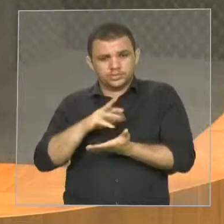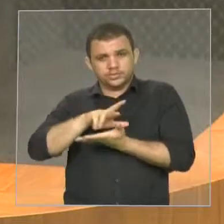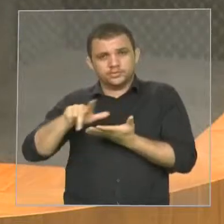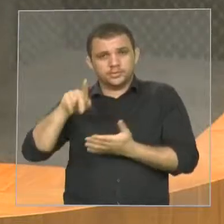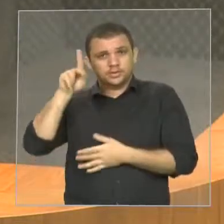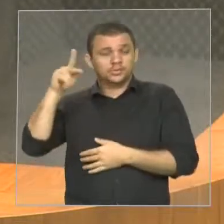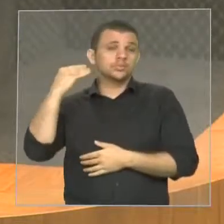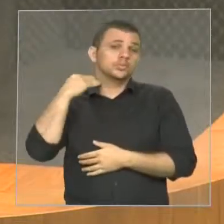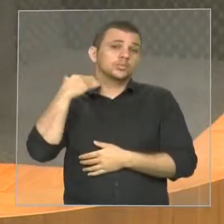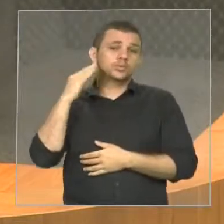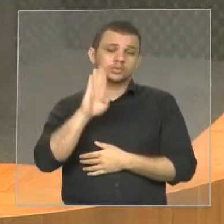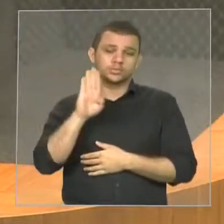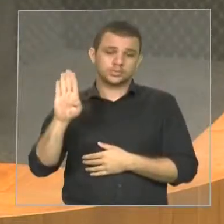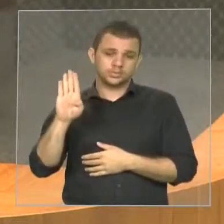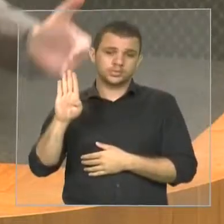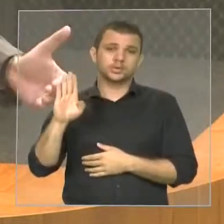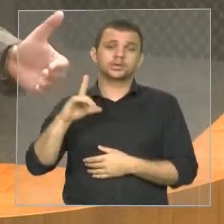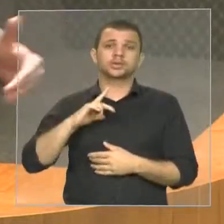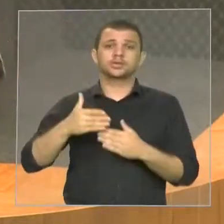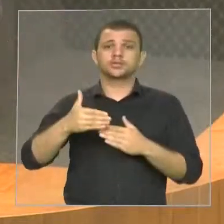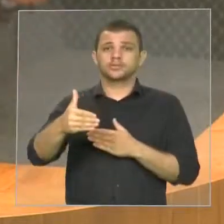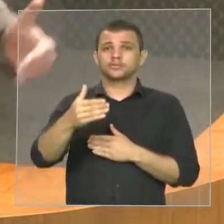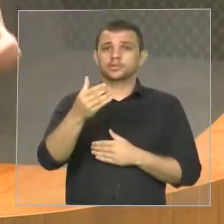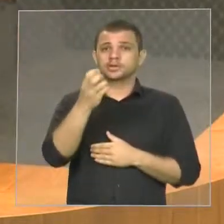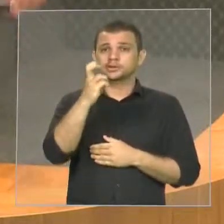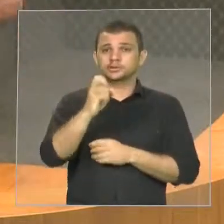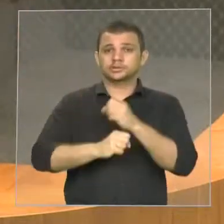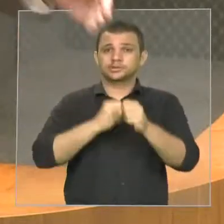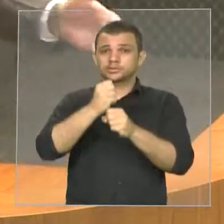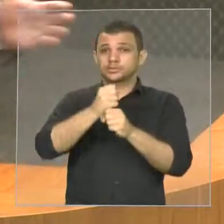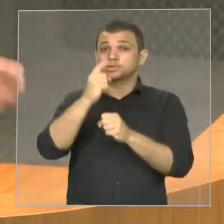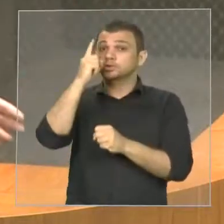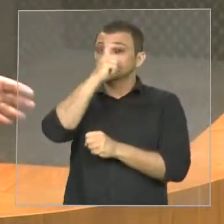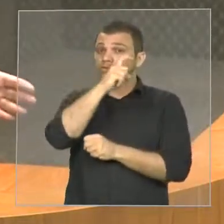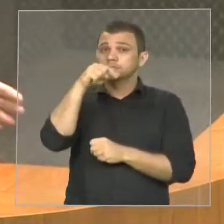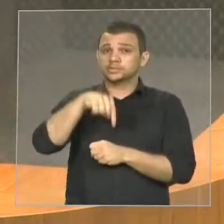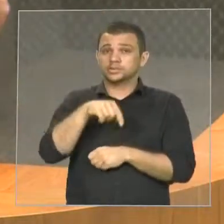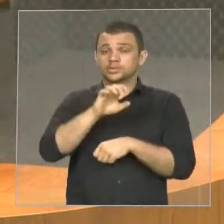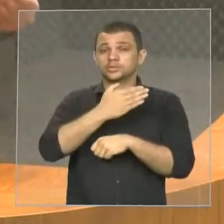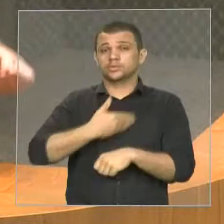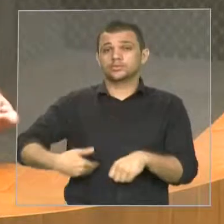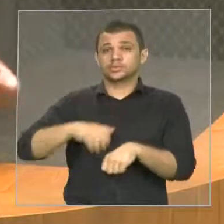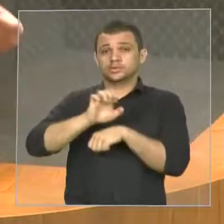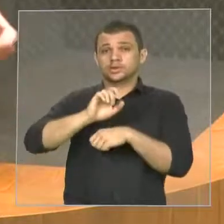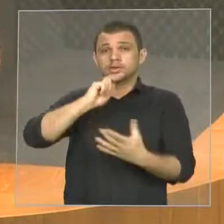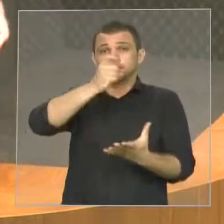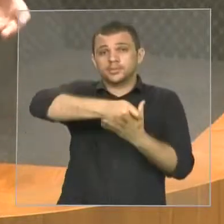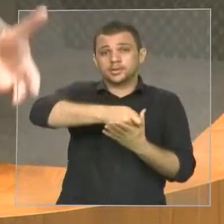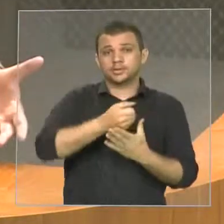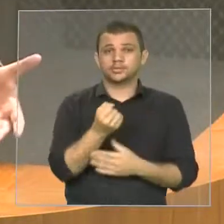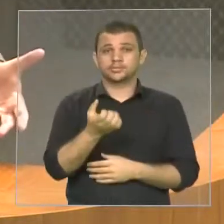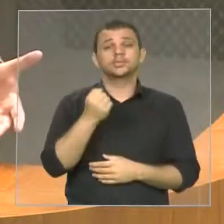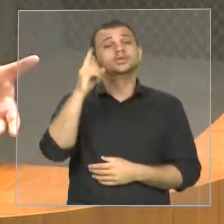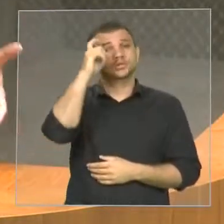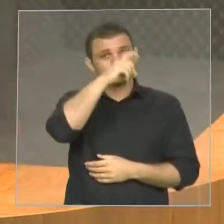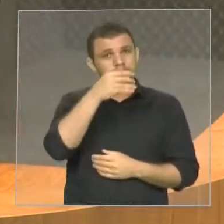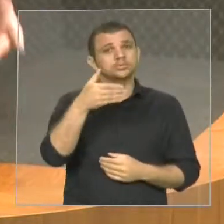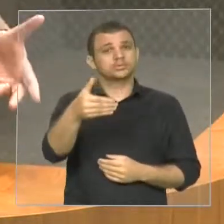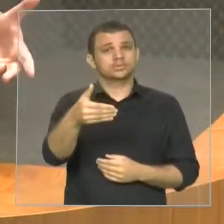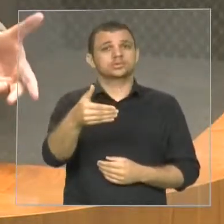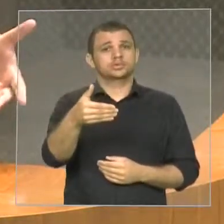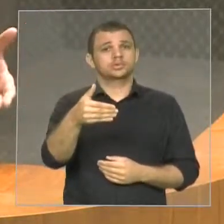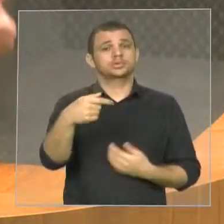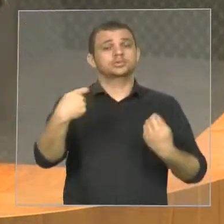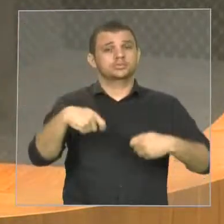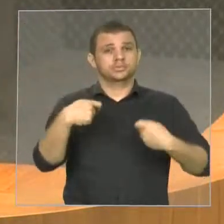do Brasil, daqui no máximo cinco anos vai ter dificuldade do Estado pagar as aposentadorias. Então é um setor que tem que ser reforçado. E outra